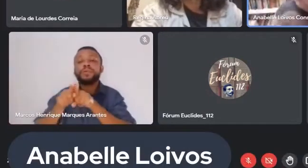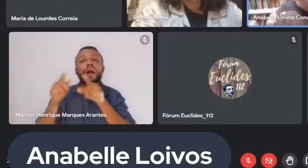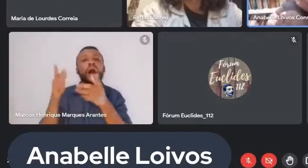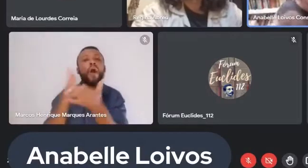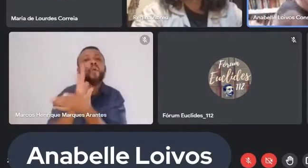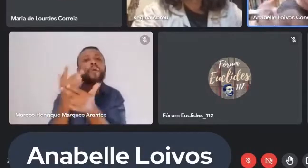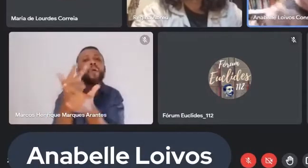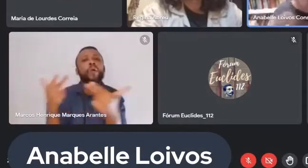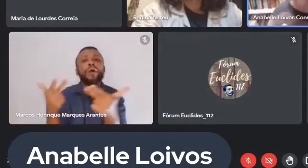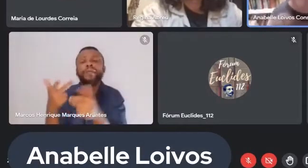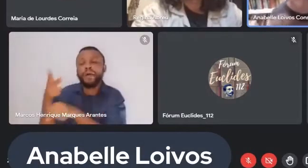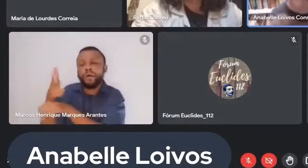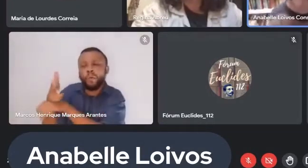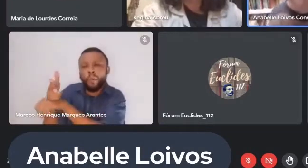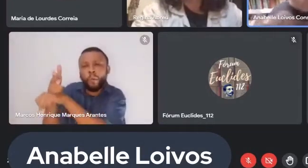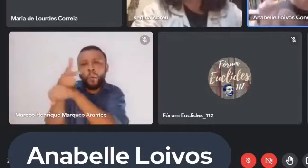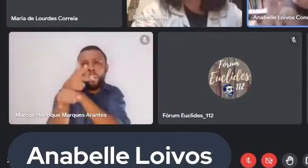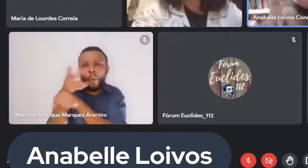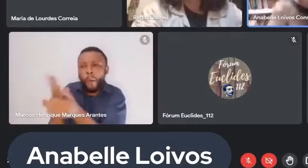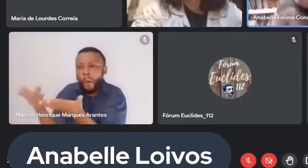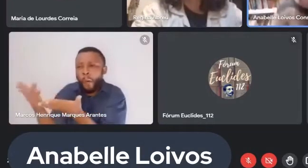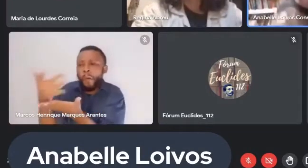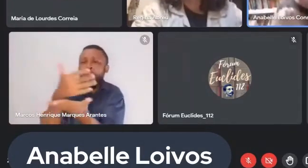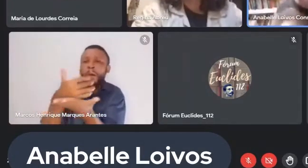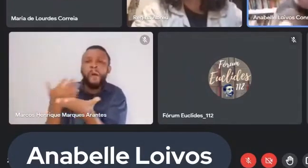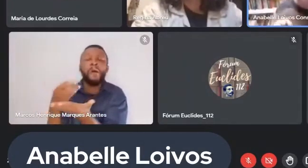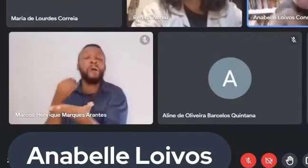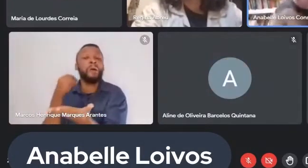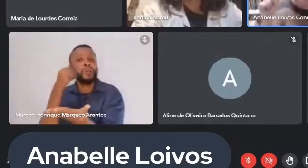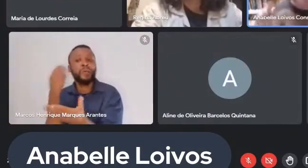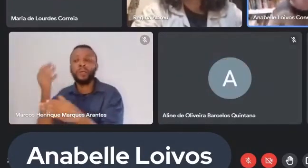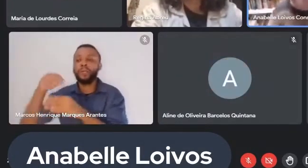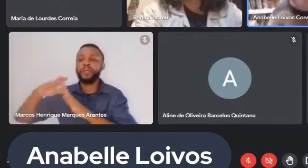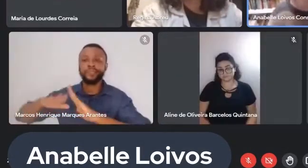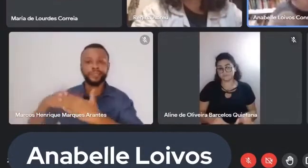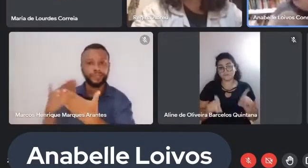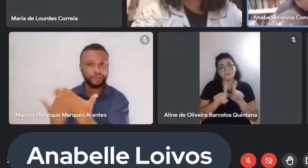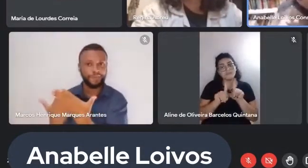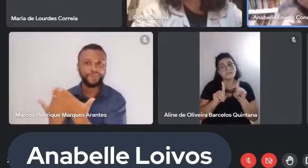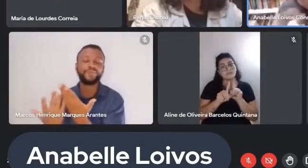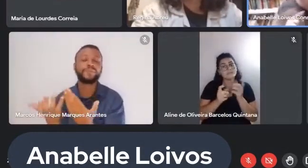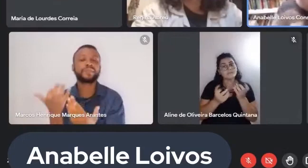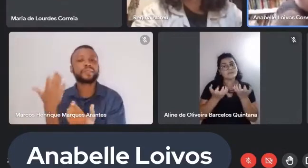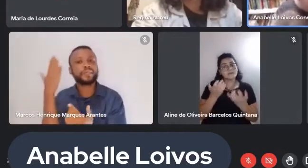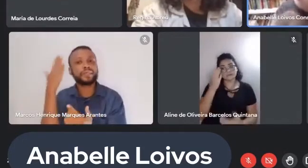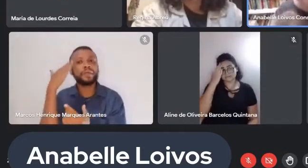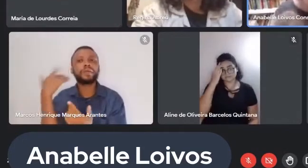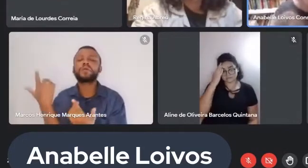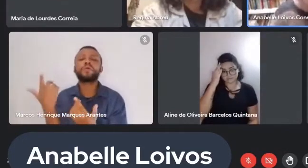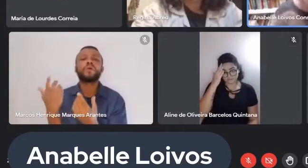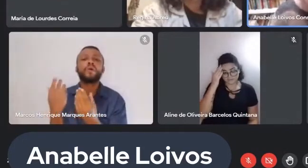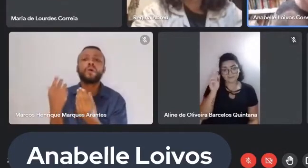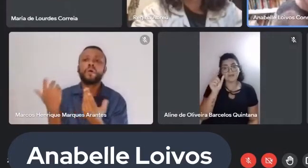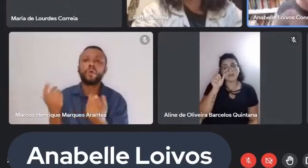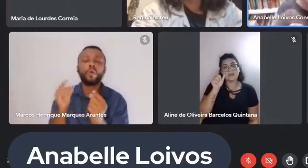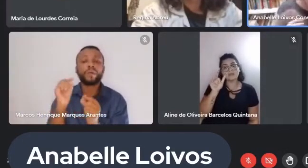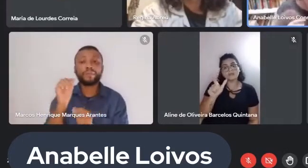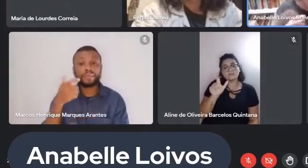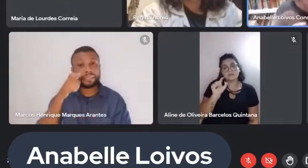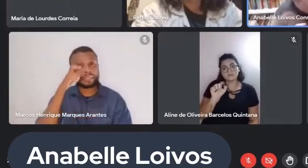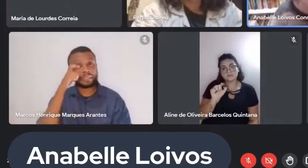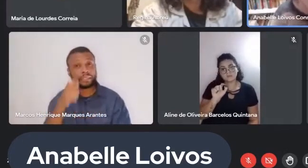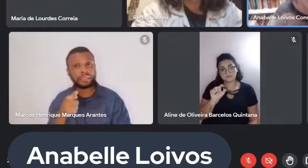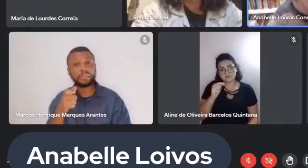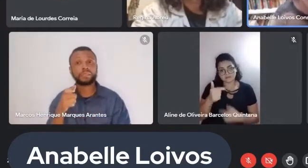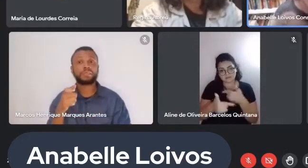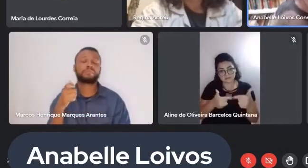experiências que vocês fizeram nas escolas, e ela também gostaria de saber que trechos vocês acham interessantes, no Euclides, para trabalhar com